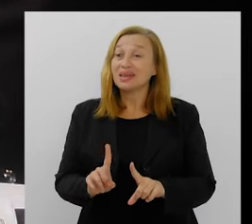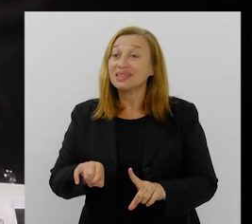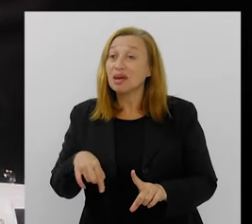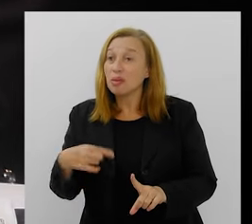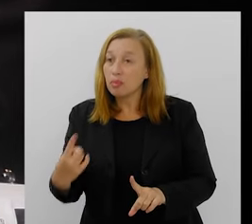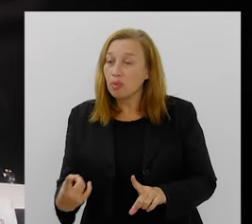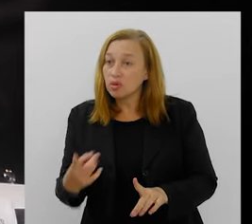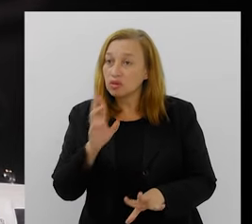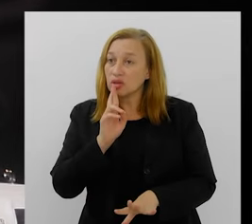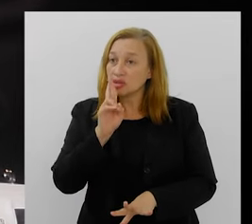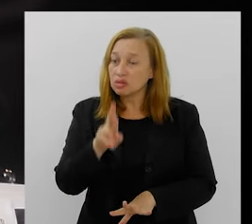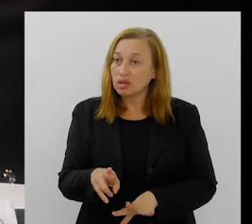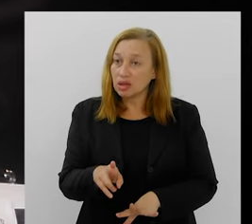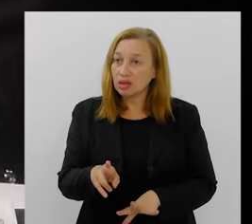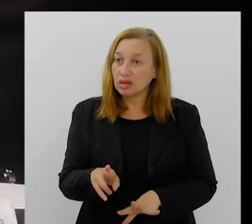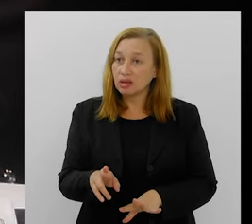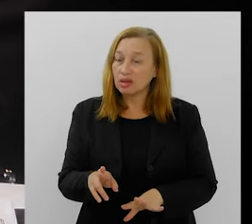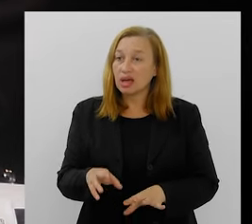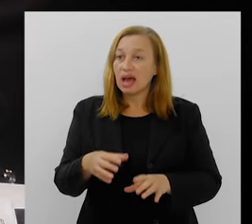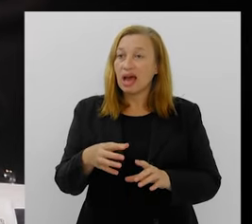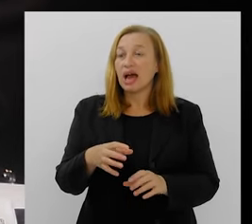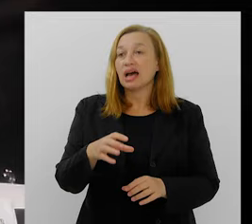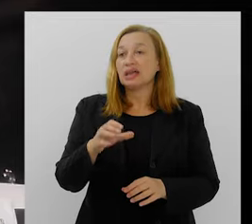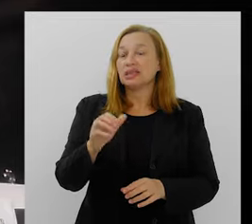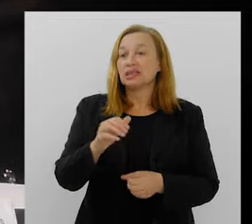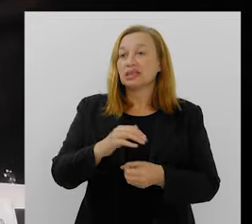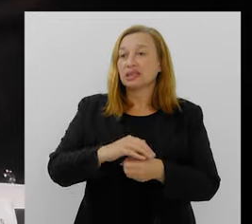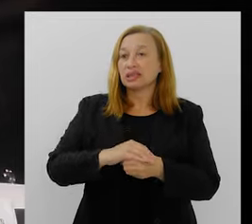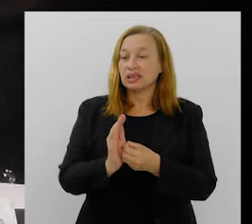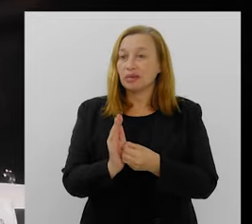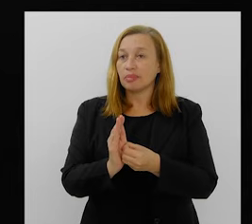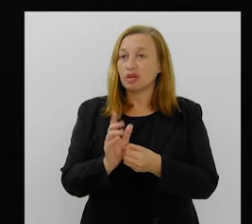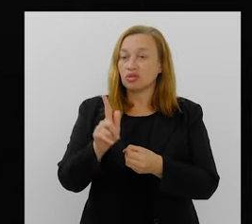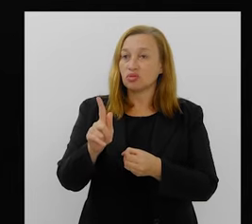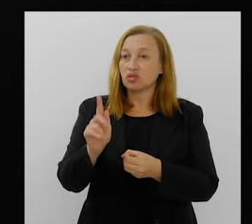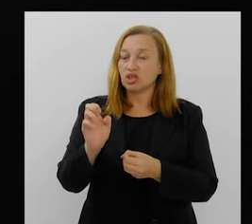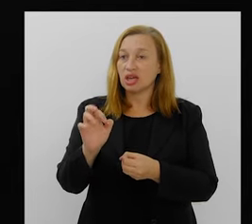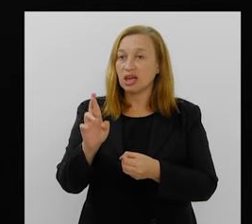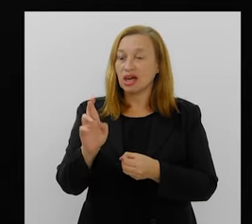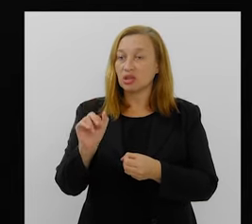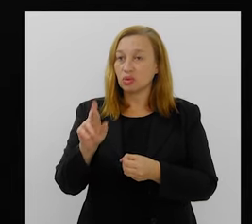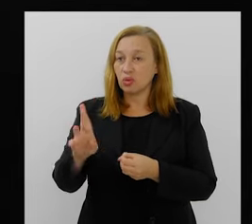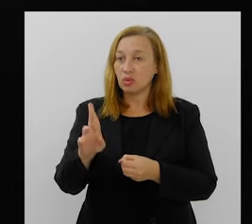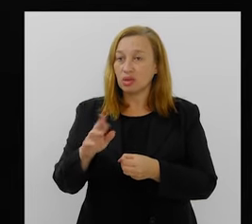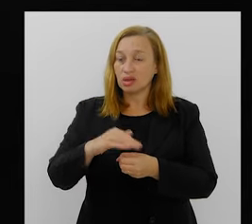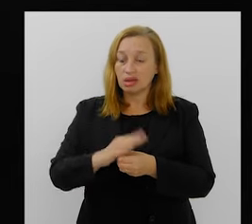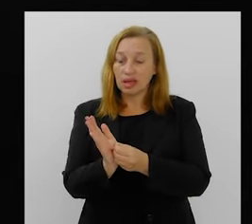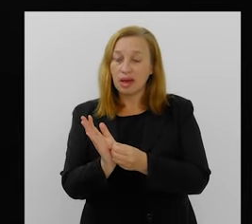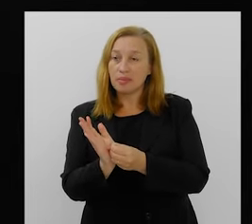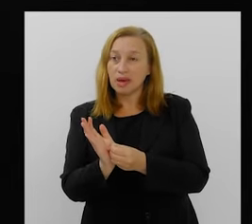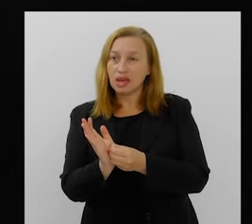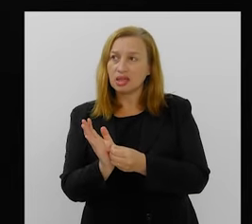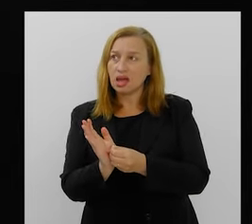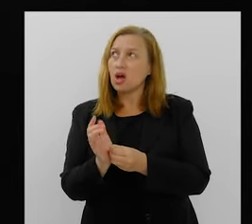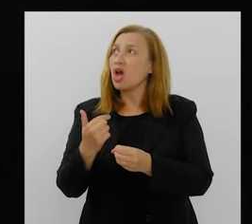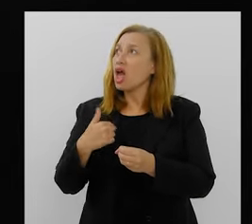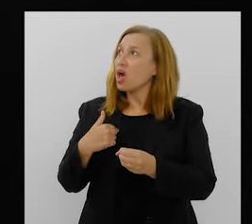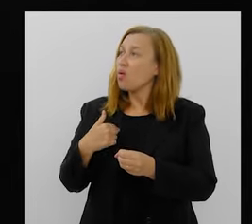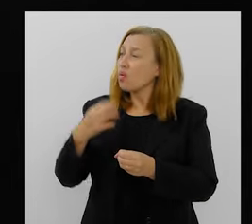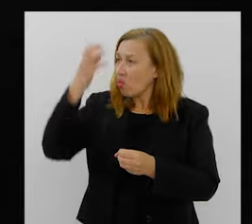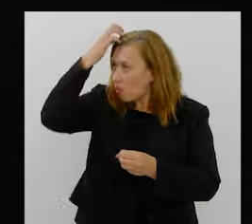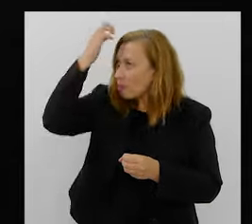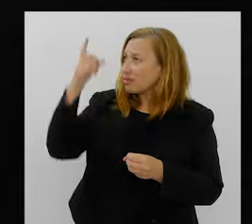Aí depois saiu o resultado. A tampa do gerador estava aberta. O que eu tenho que haver com a tampa do gerador?